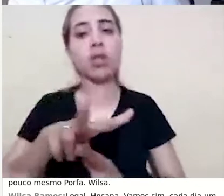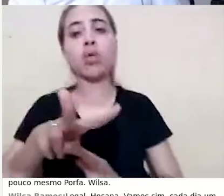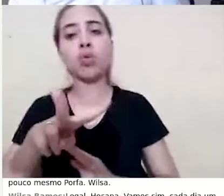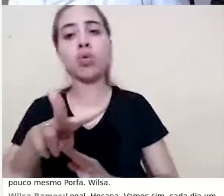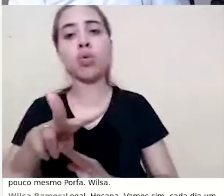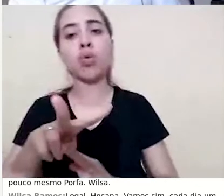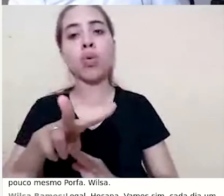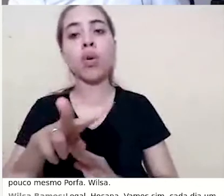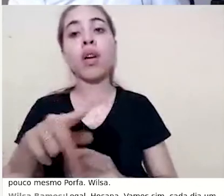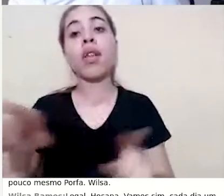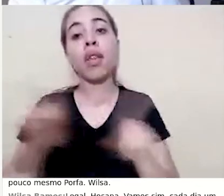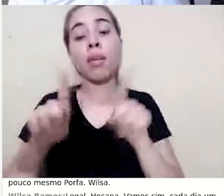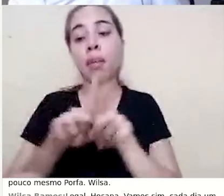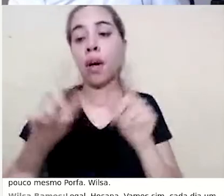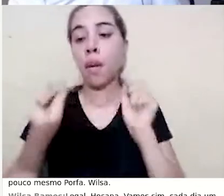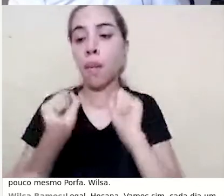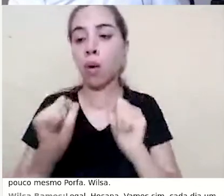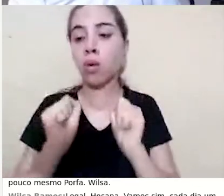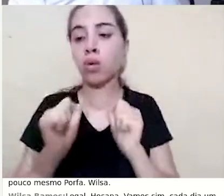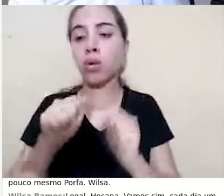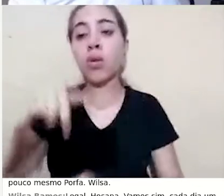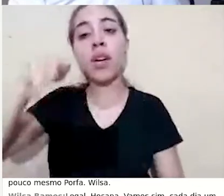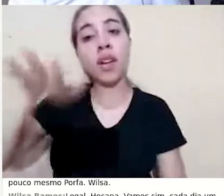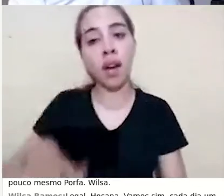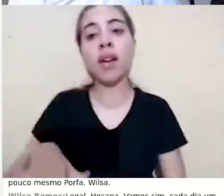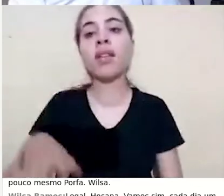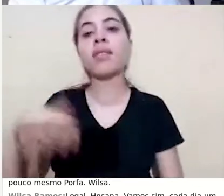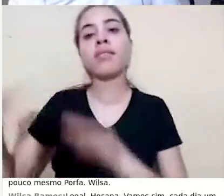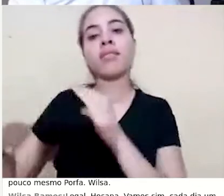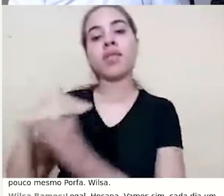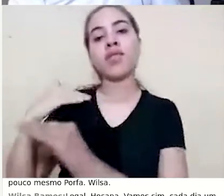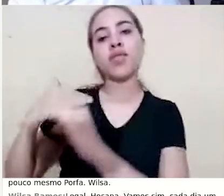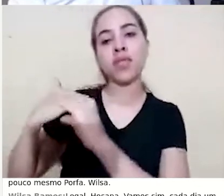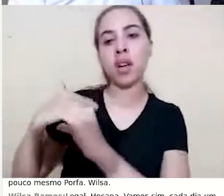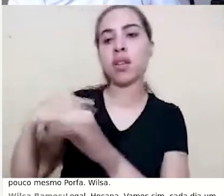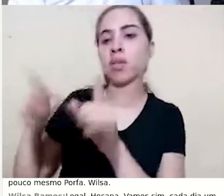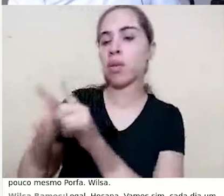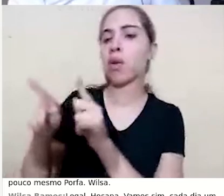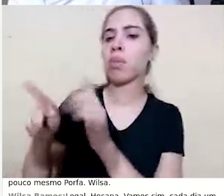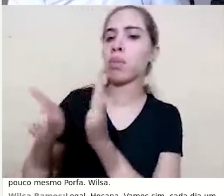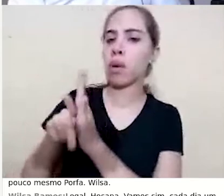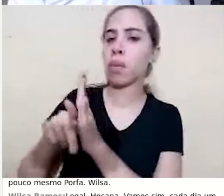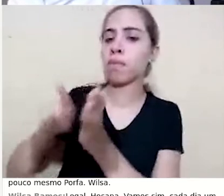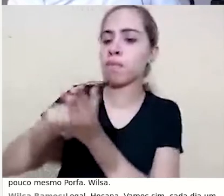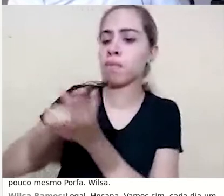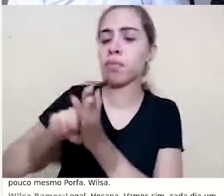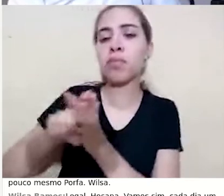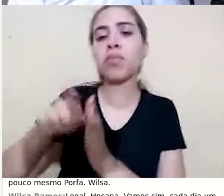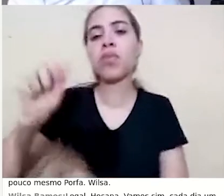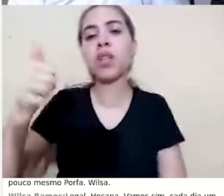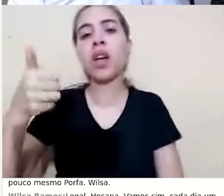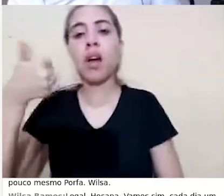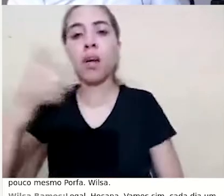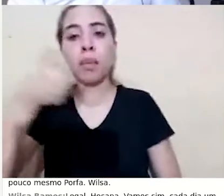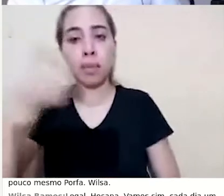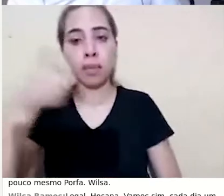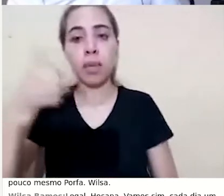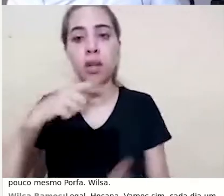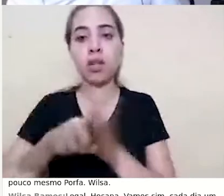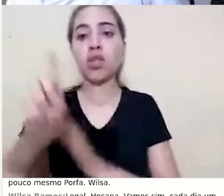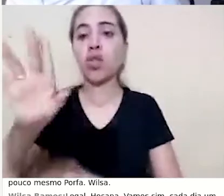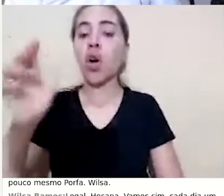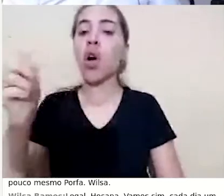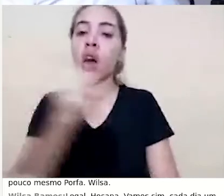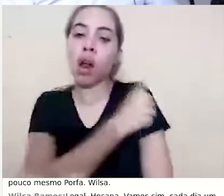também ver quem enviou mensagem para o recurso, então, esse é o questionário 1, nesse caso, só a aluna, a Glaia,